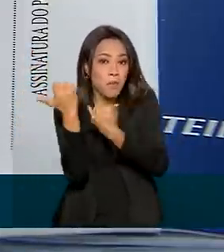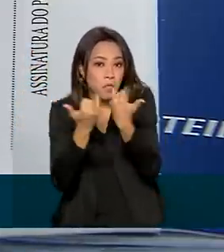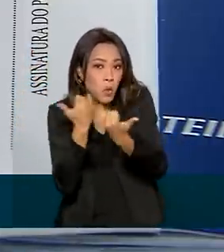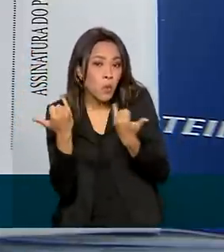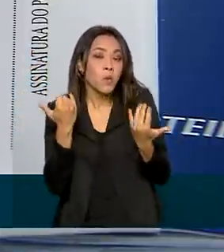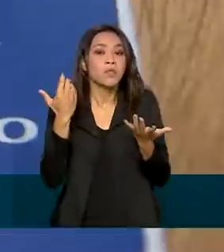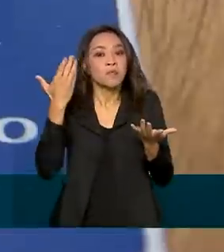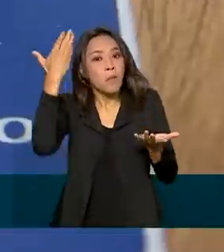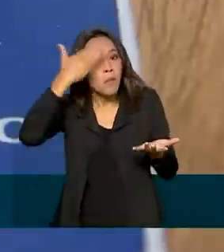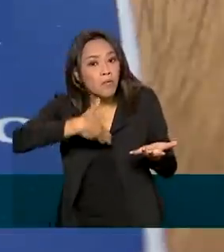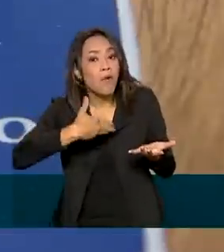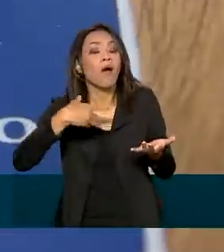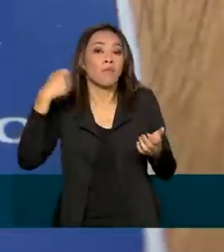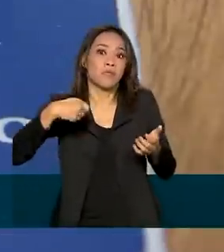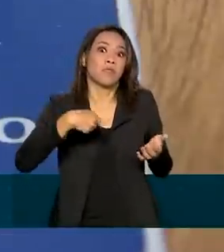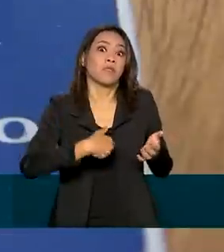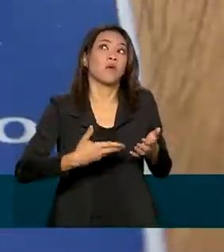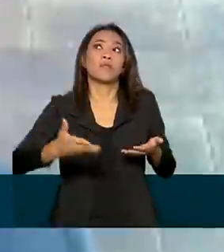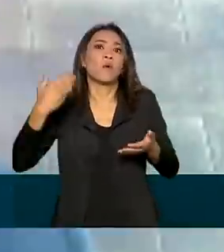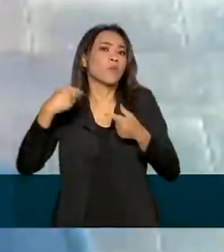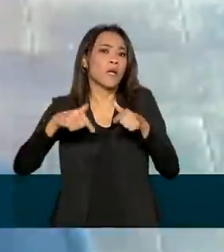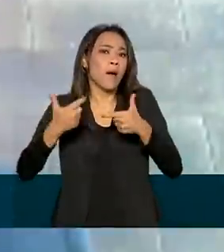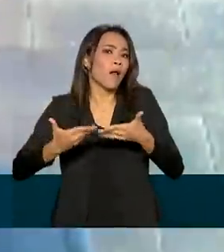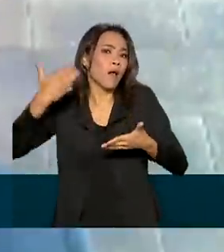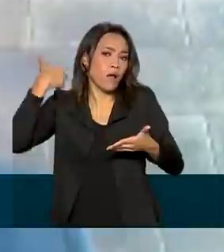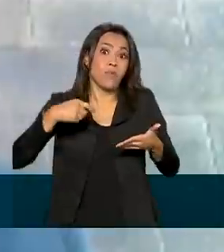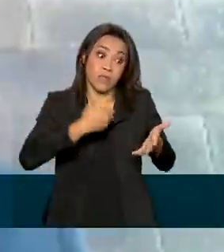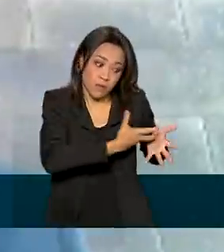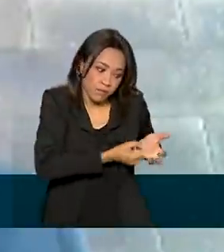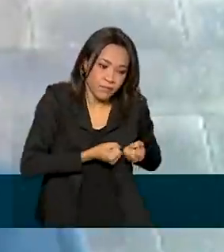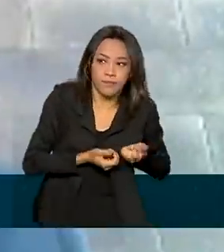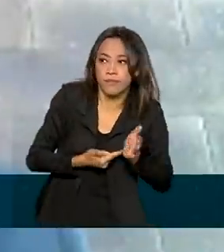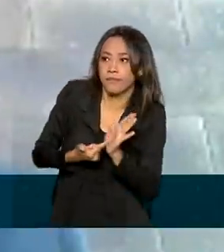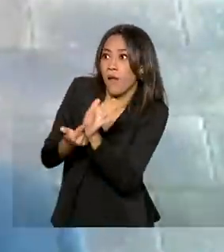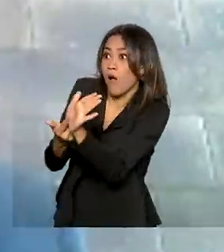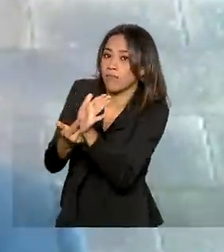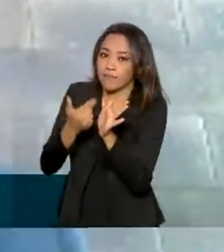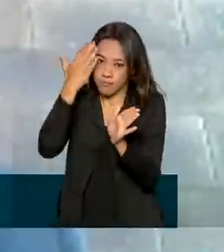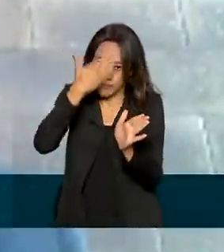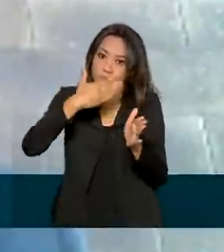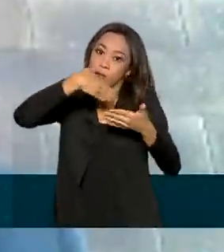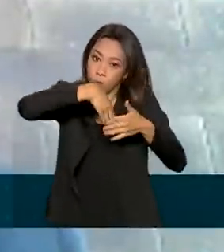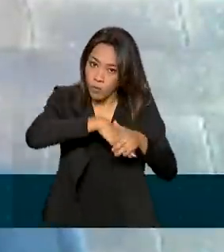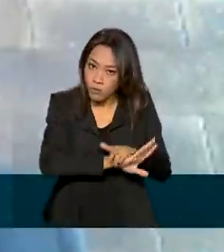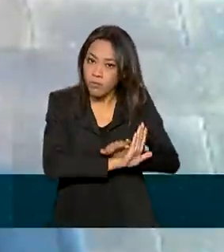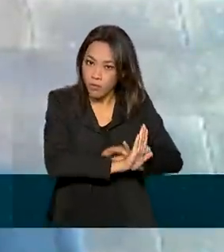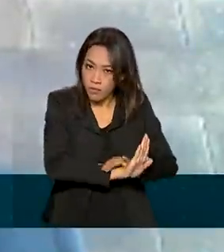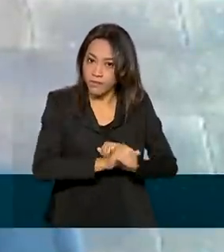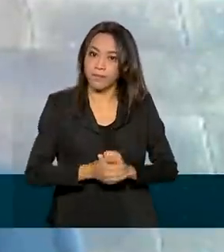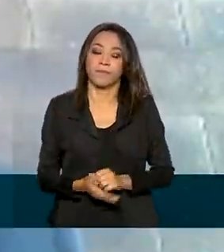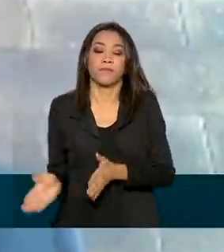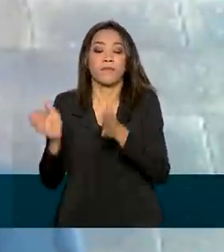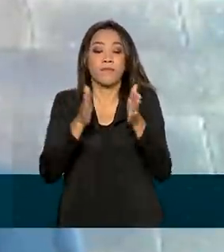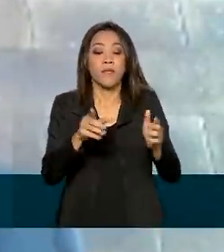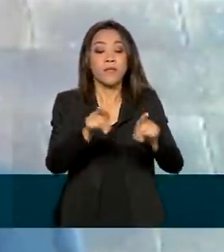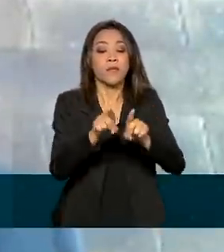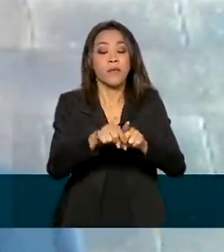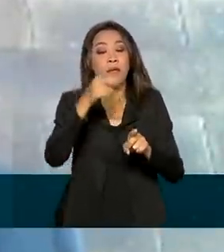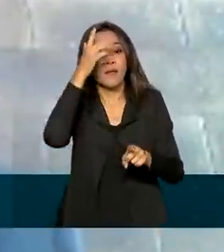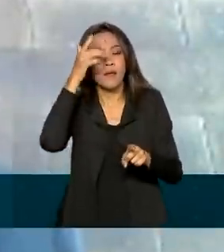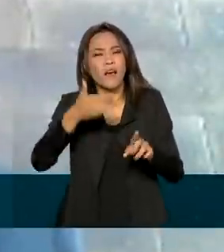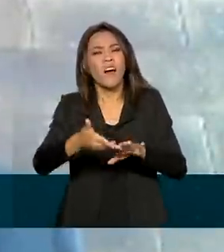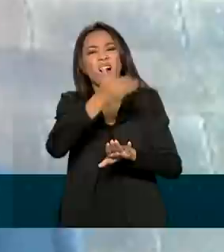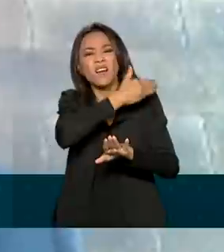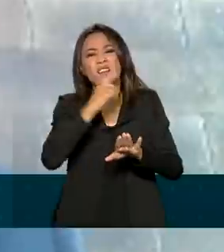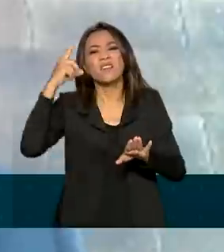comprovação de algum trabalho anterior. Com a carteira física, tinha toda aquela logística do cidadão ter que procurar um atendimento físico,